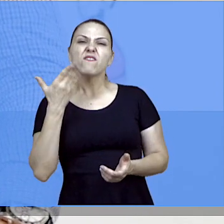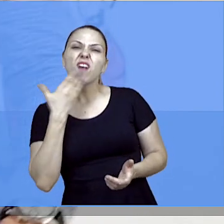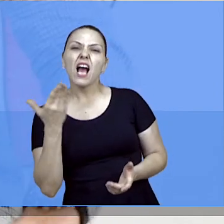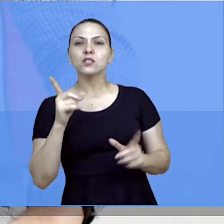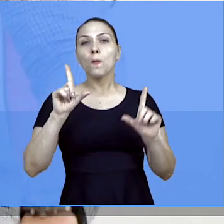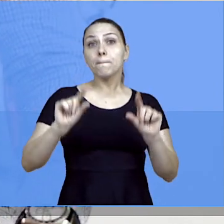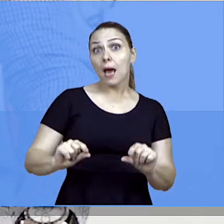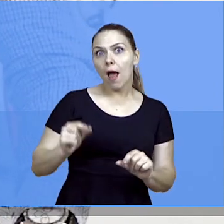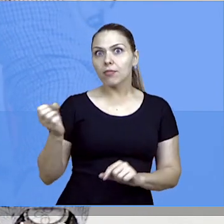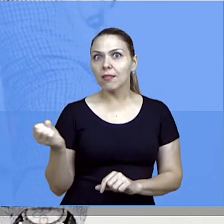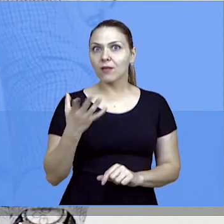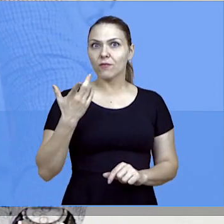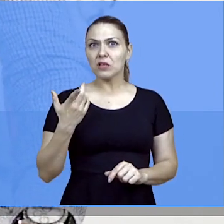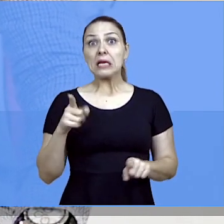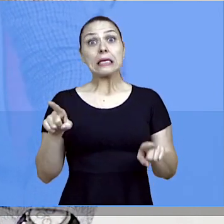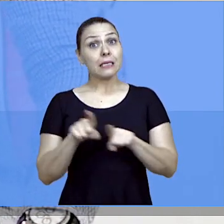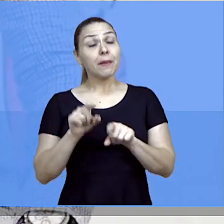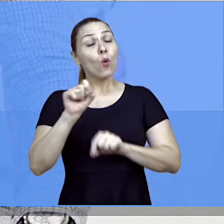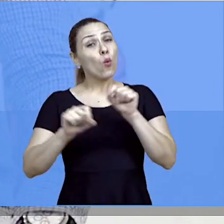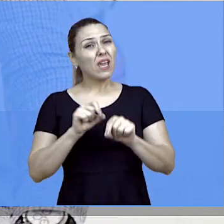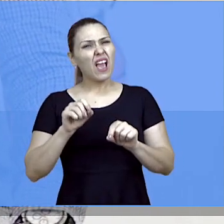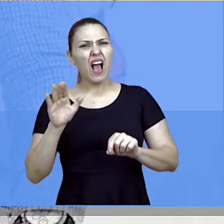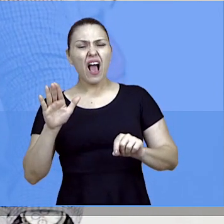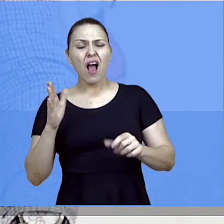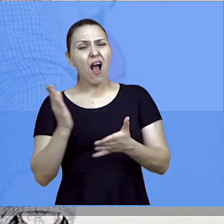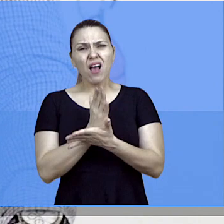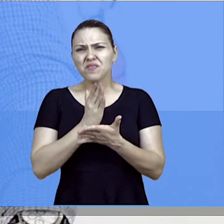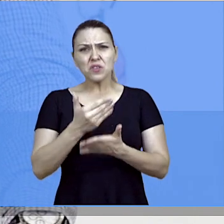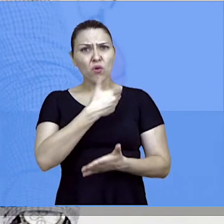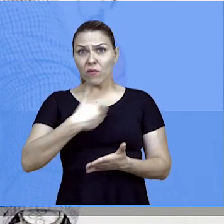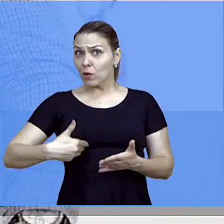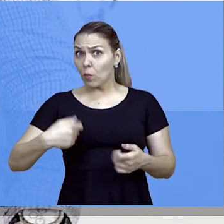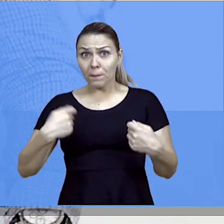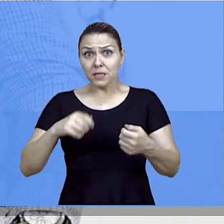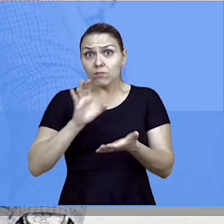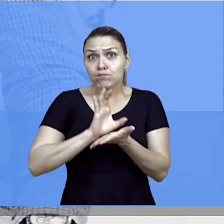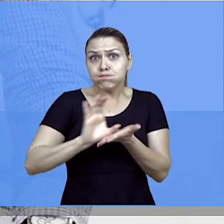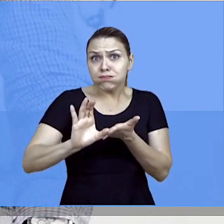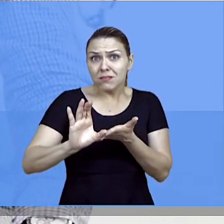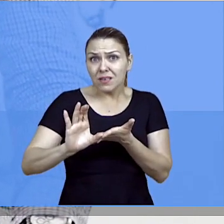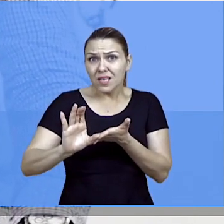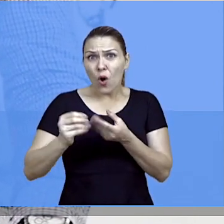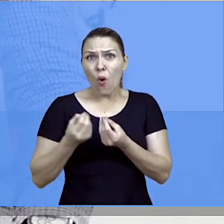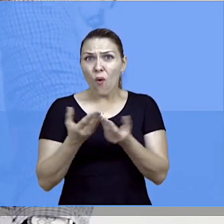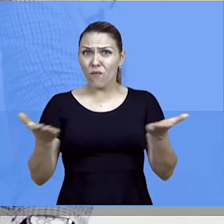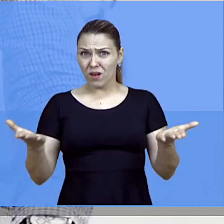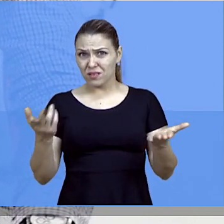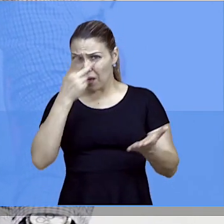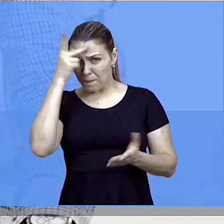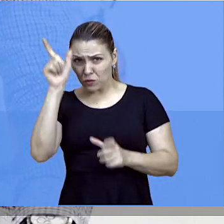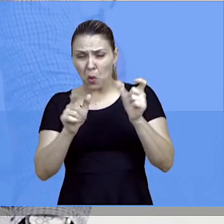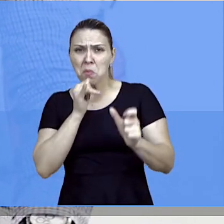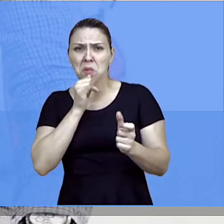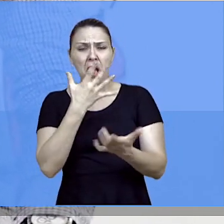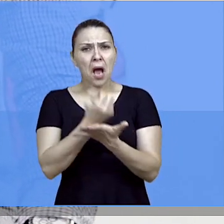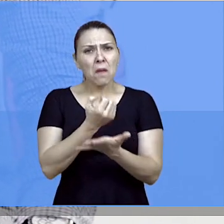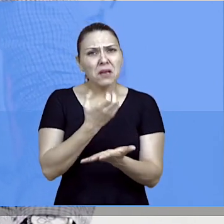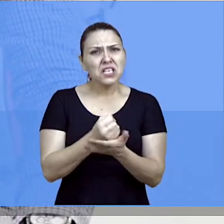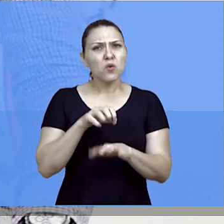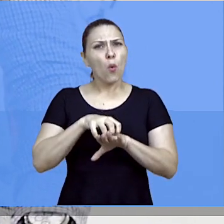não deve investir e gastar recursos públicos para oferecer para cidadão, como aplicativos de ônibus, para encontrar